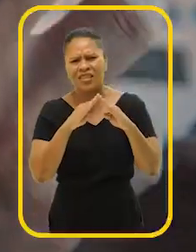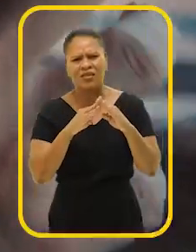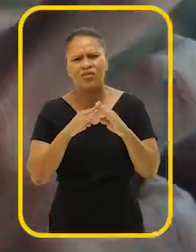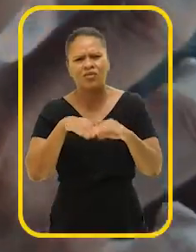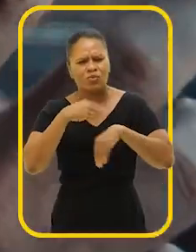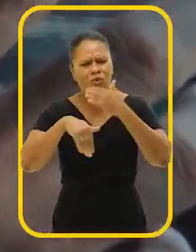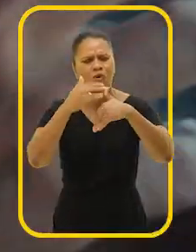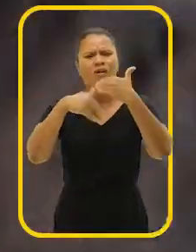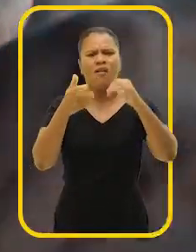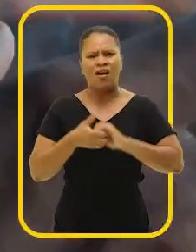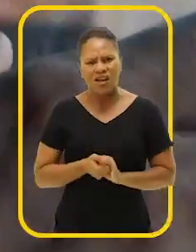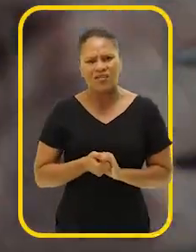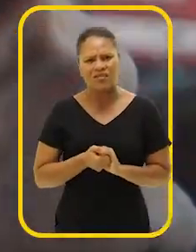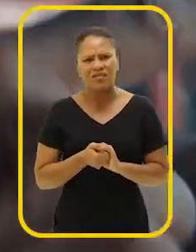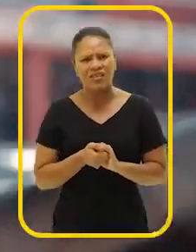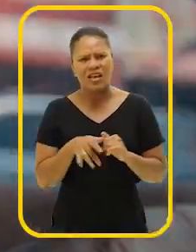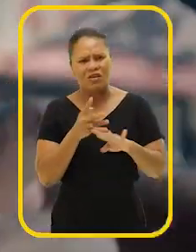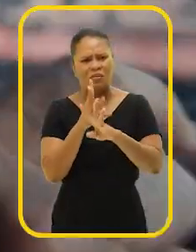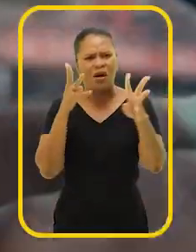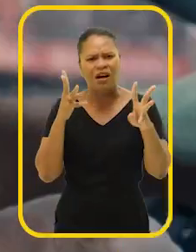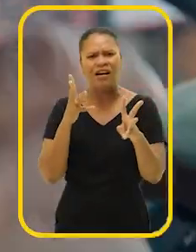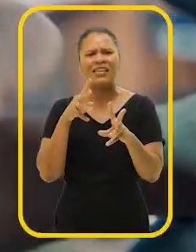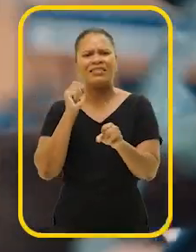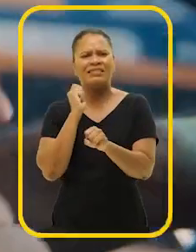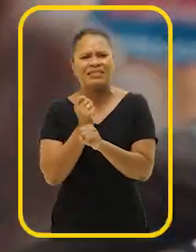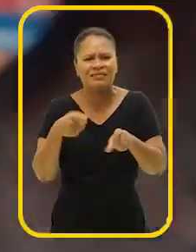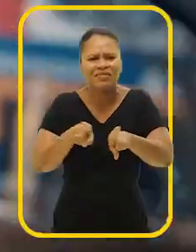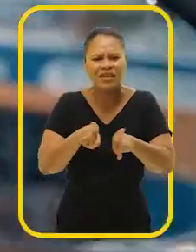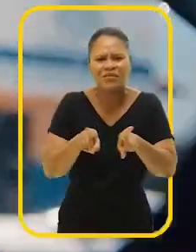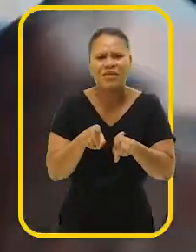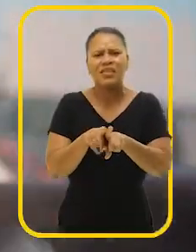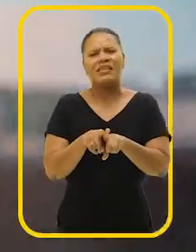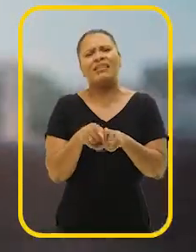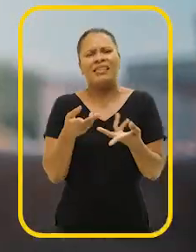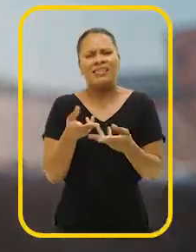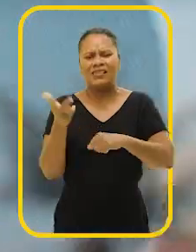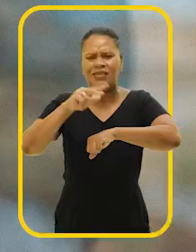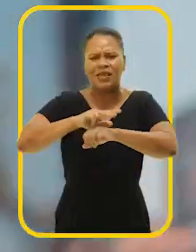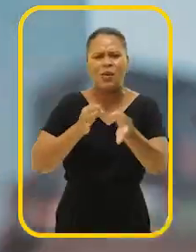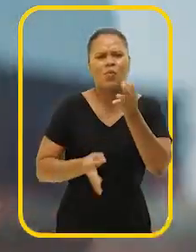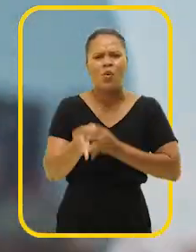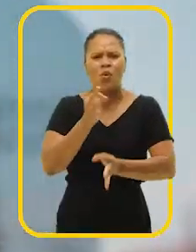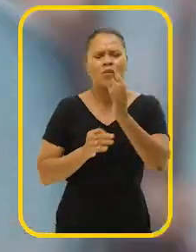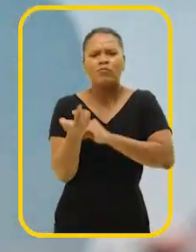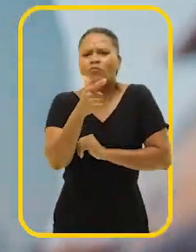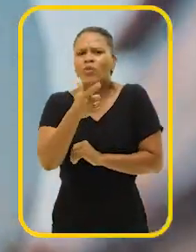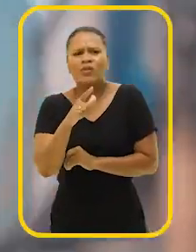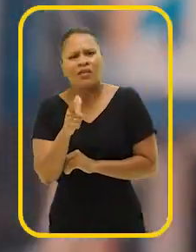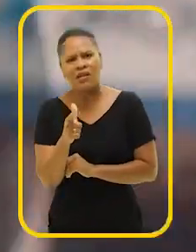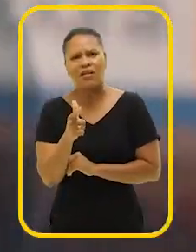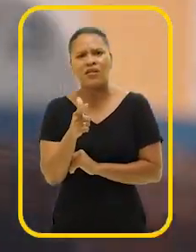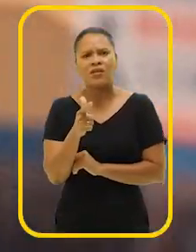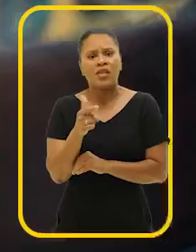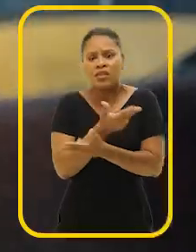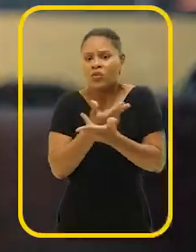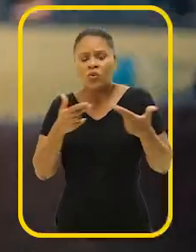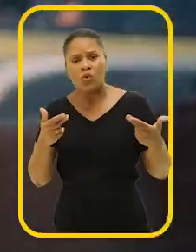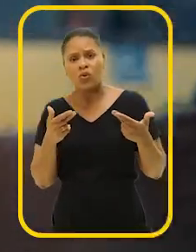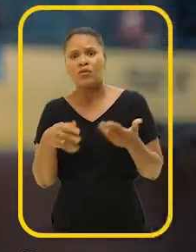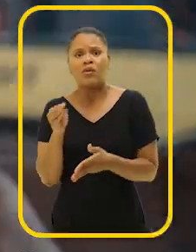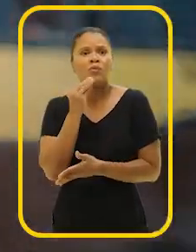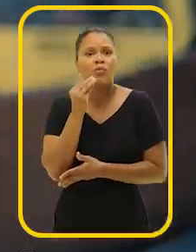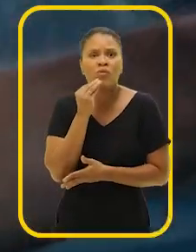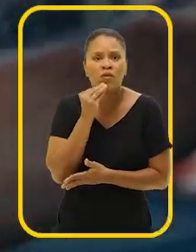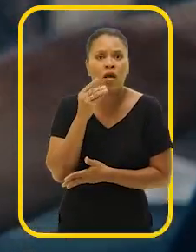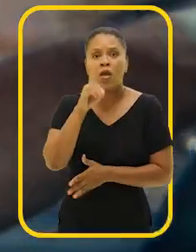deita com a cabeça no travesseiro, consegue dormir sabendo que, ao invés de garantir uma terapia pra uma criança com deficiência, se prioriza coisas que não são tão importantes. São Luís